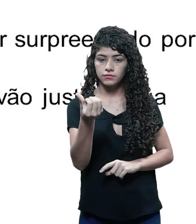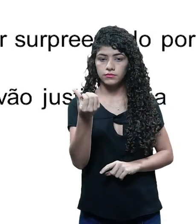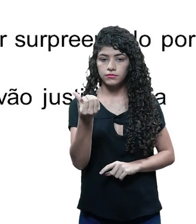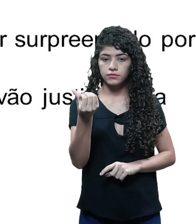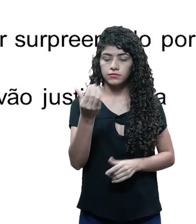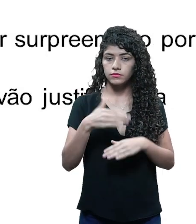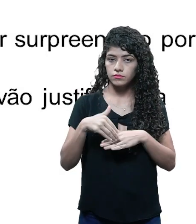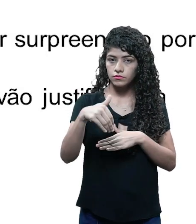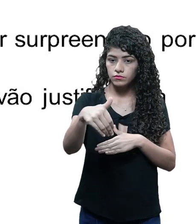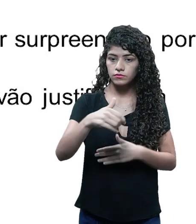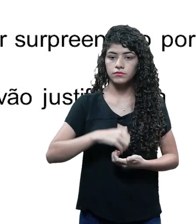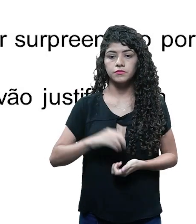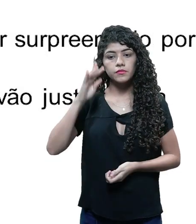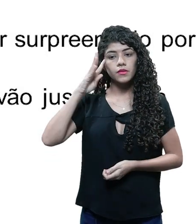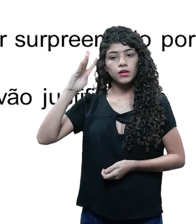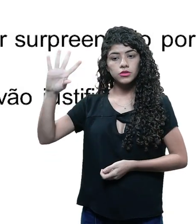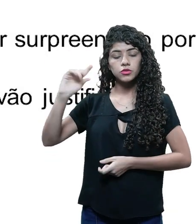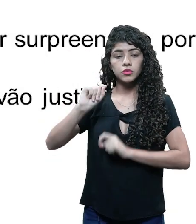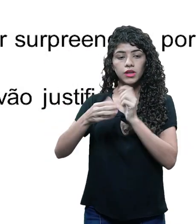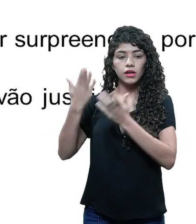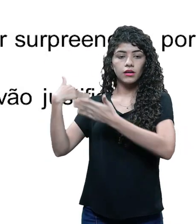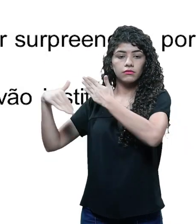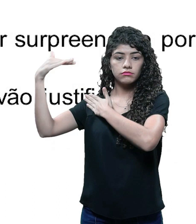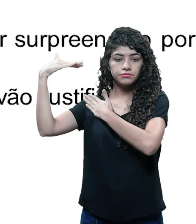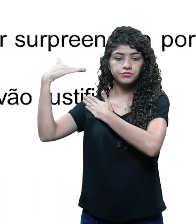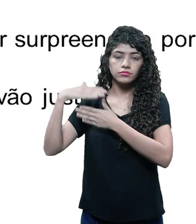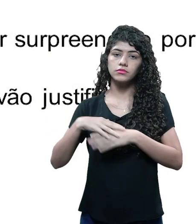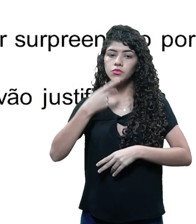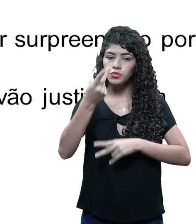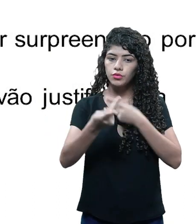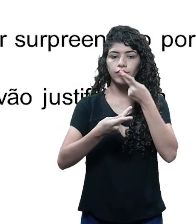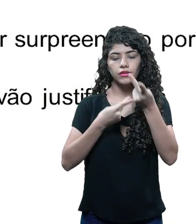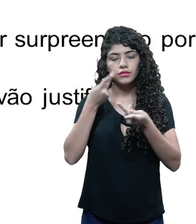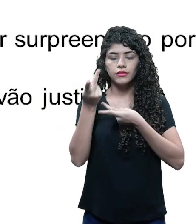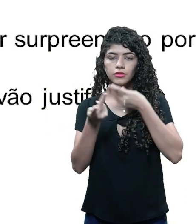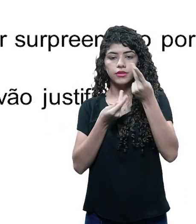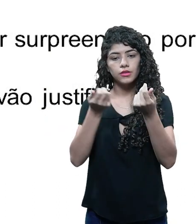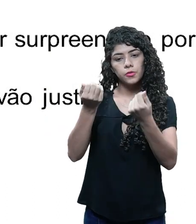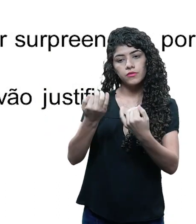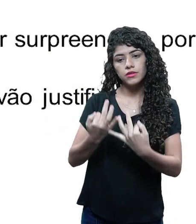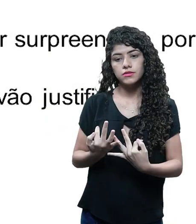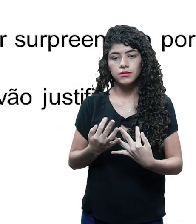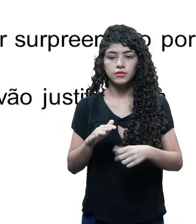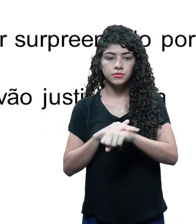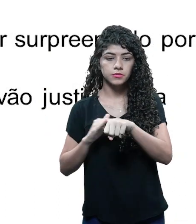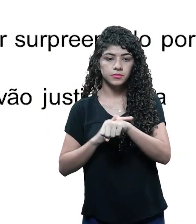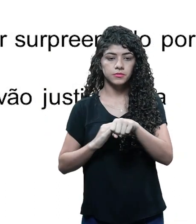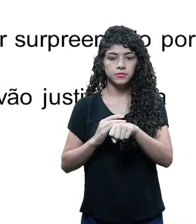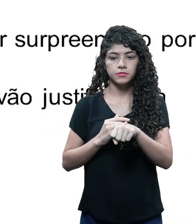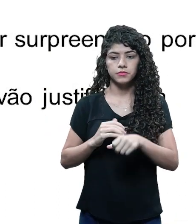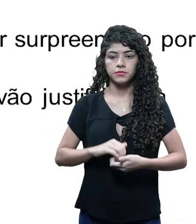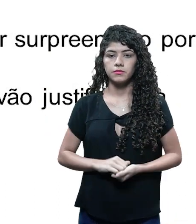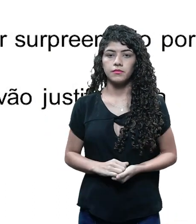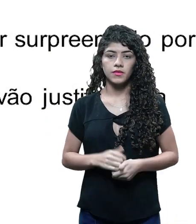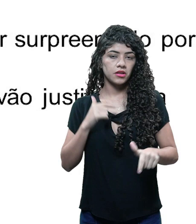seis. Uma continuação, né? Ivan imaginou a cena anterior. Estevam continua falando para Ivan e reitera sua